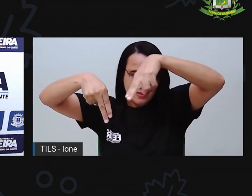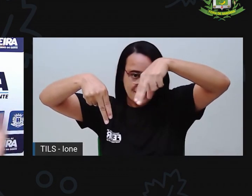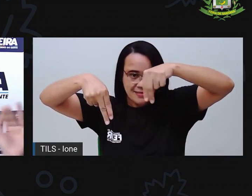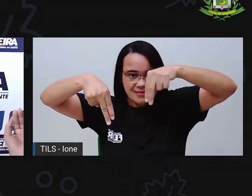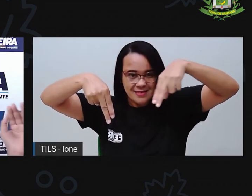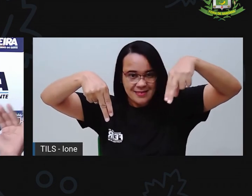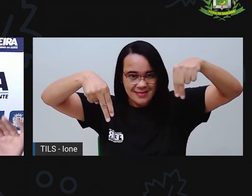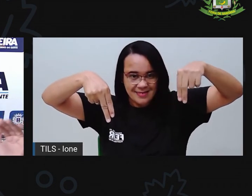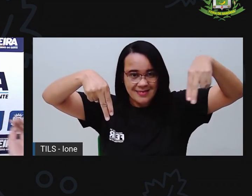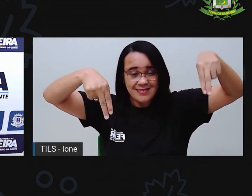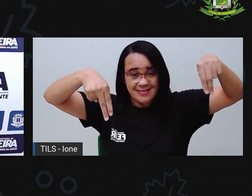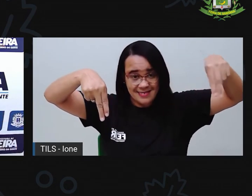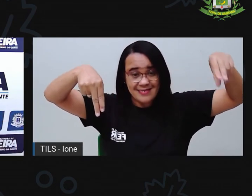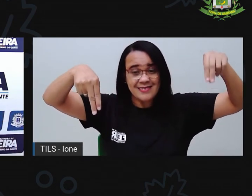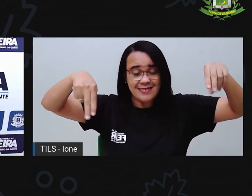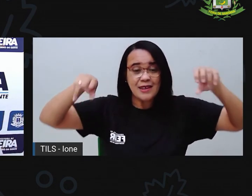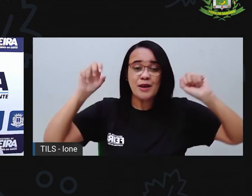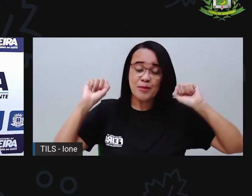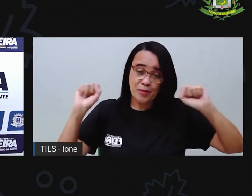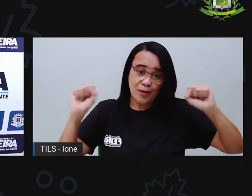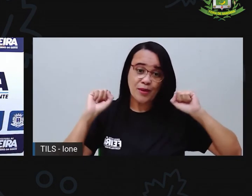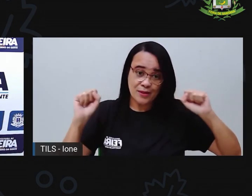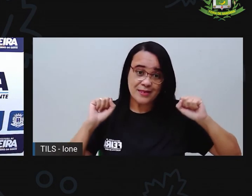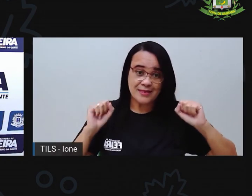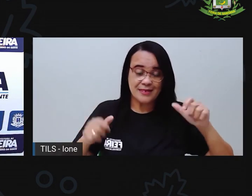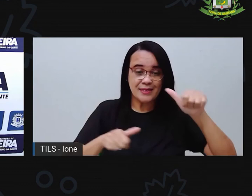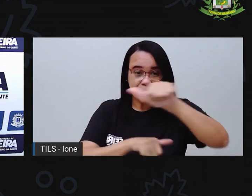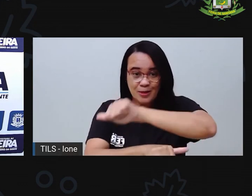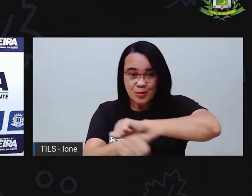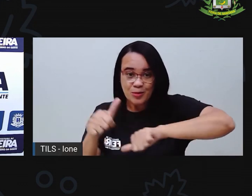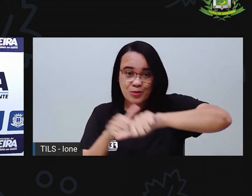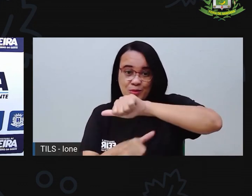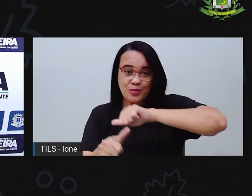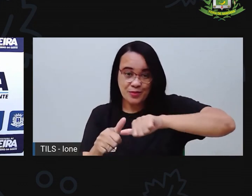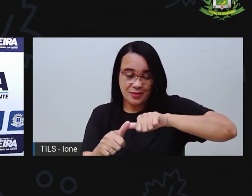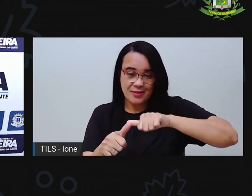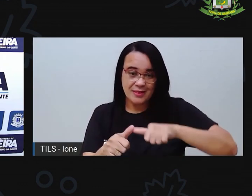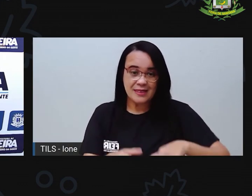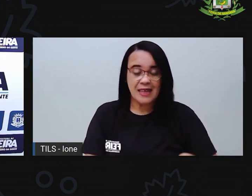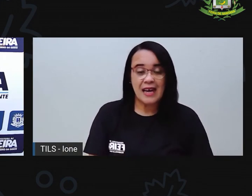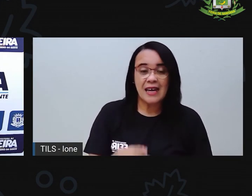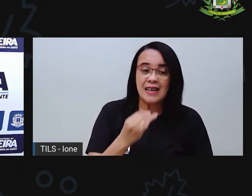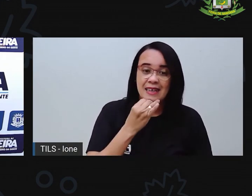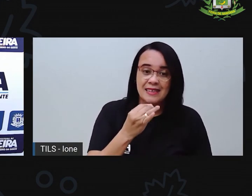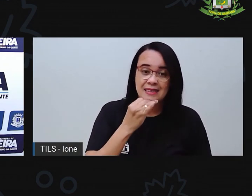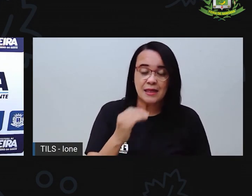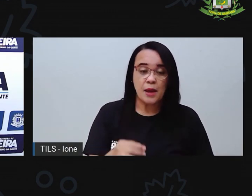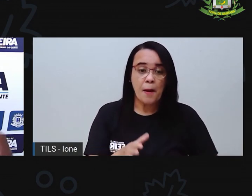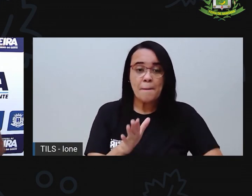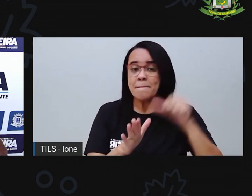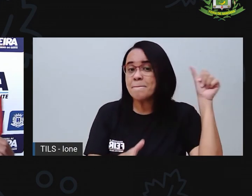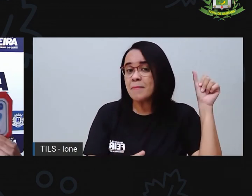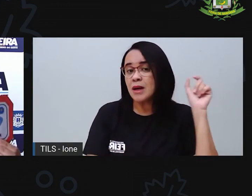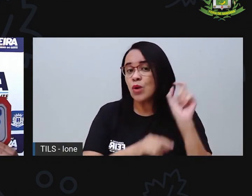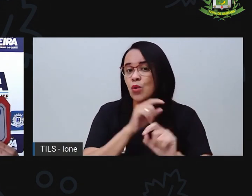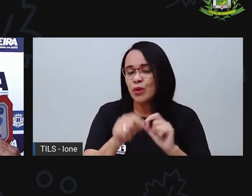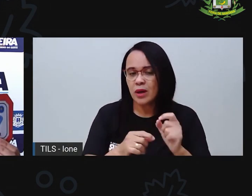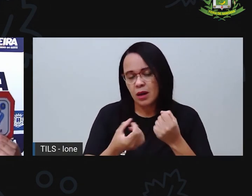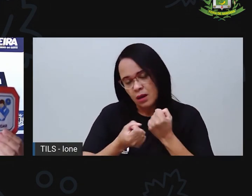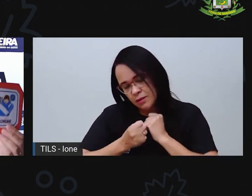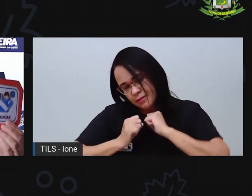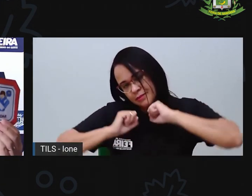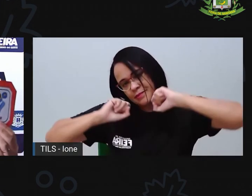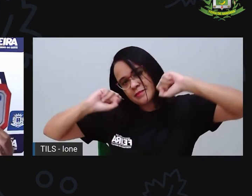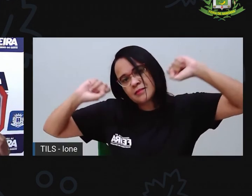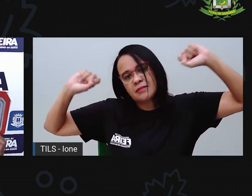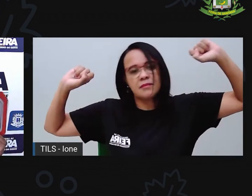lá. E aí você vai mudando de posição. Então, a primeira coisa que você faz no dia, ó, é acordar, né? E depois que você acorda, faz